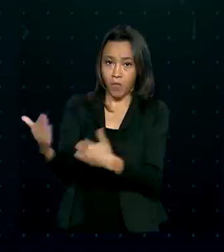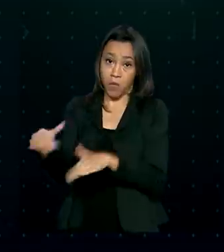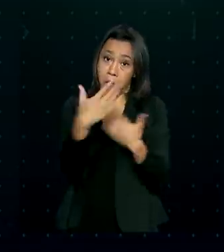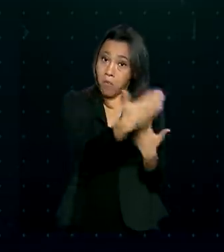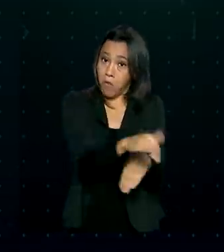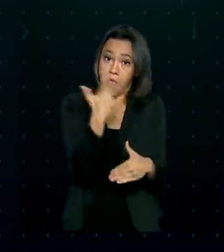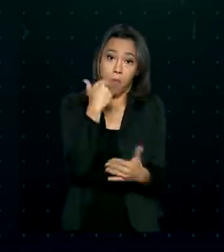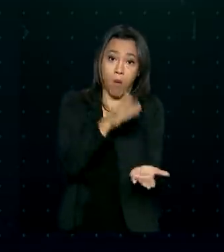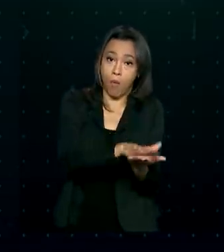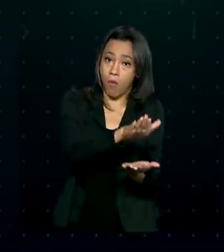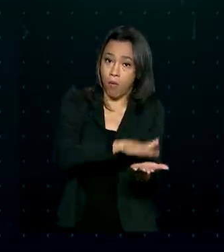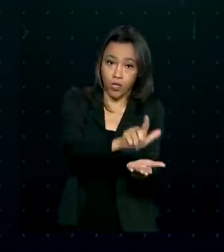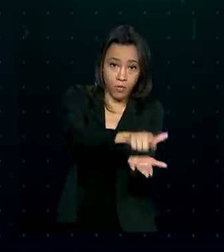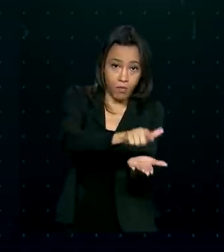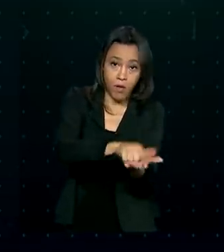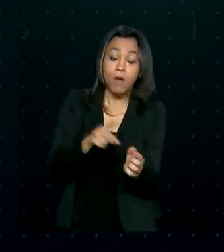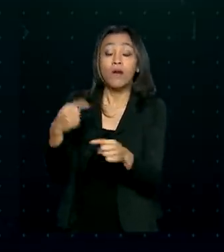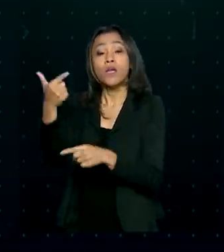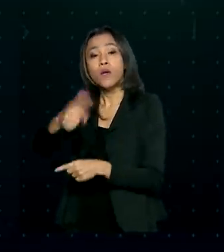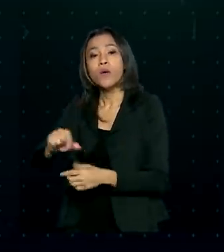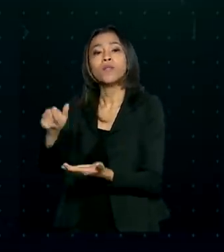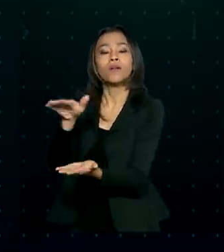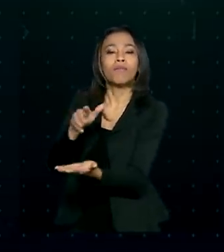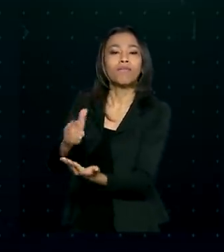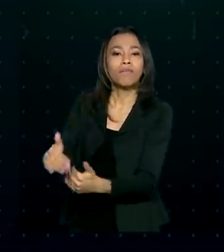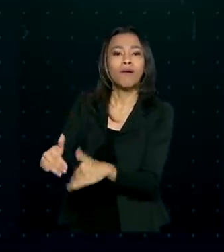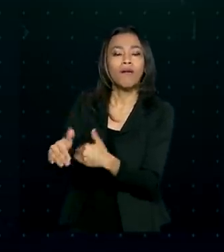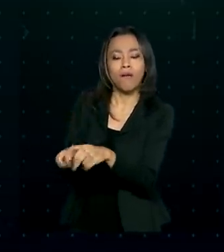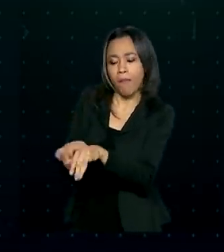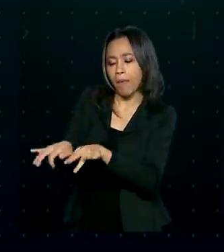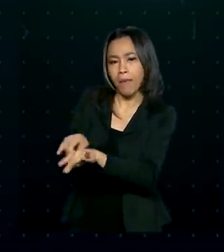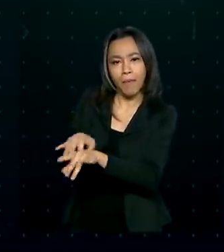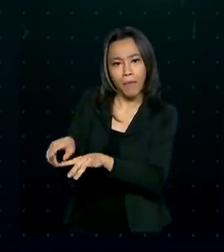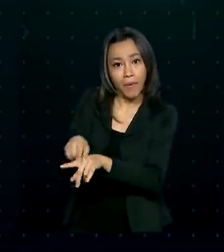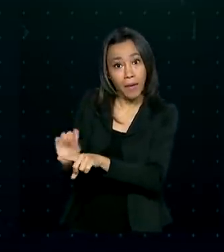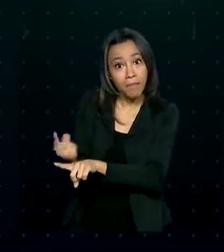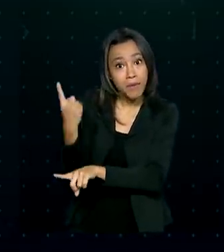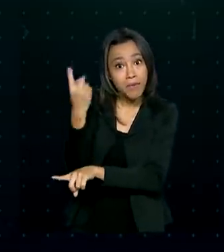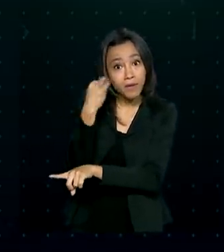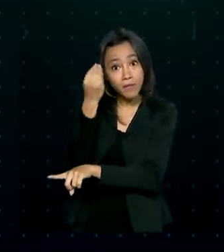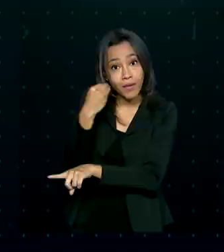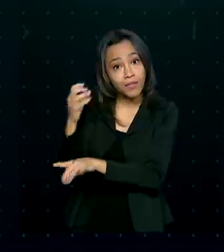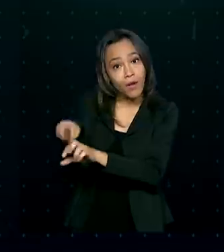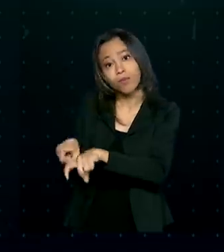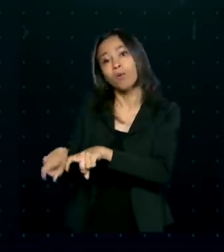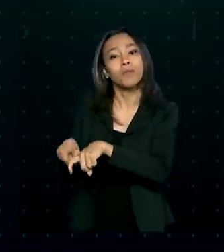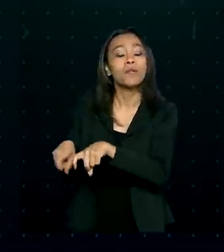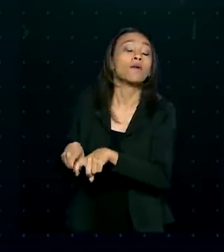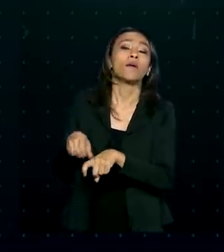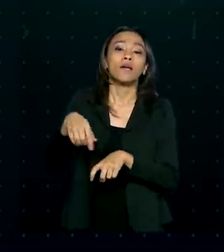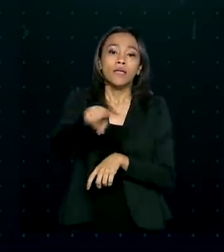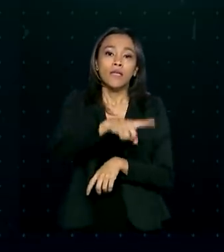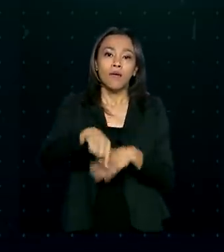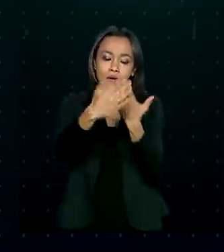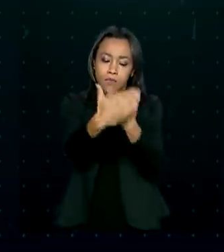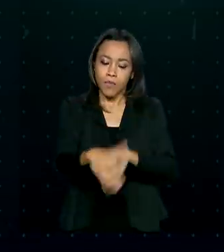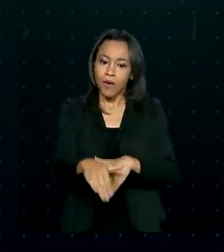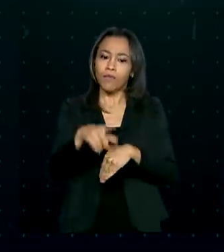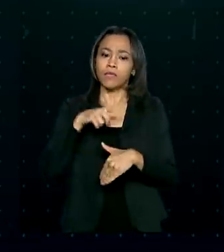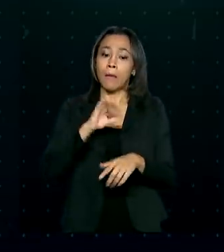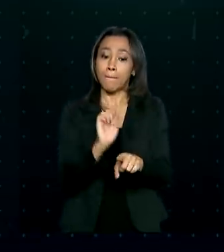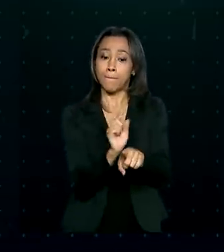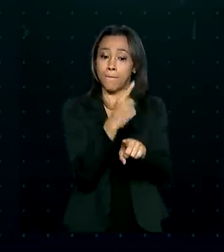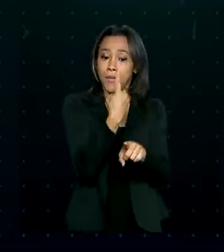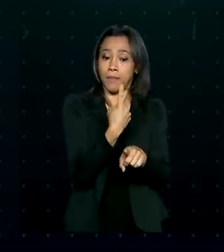tradicional, em papel, e a digital, implantada de forma piloto. As provas serão aplicadas em